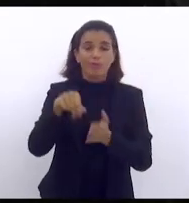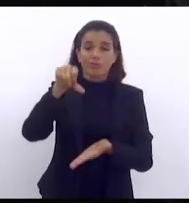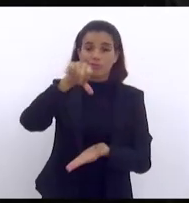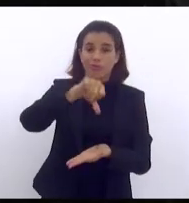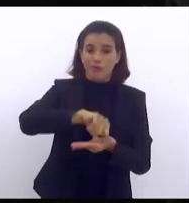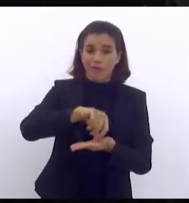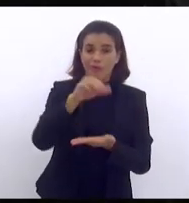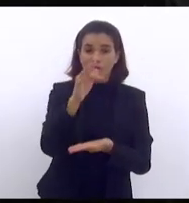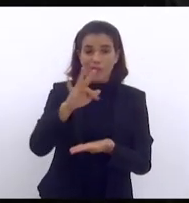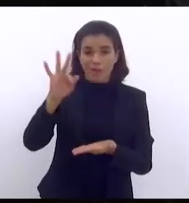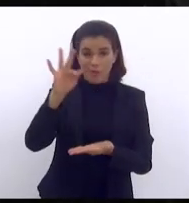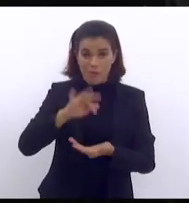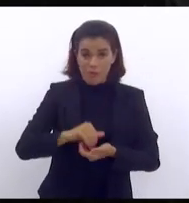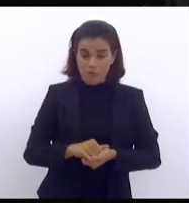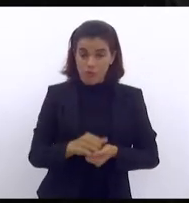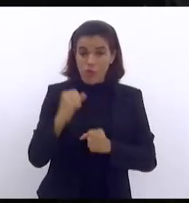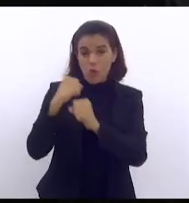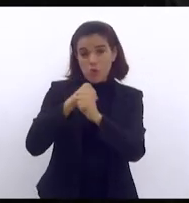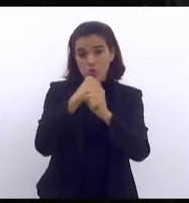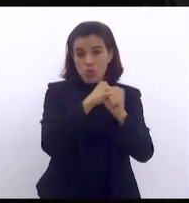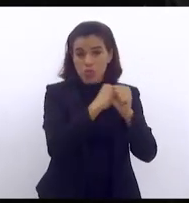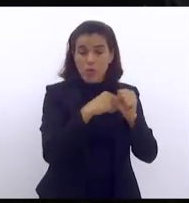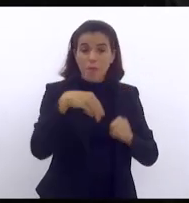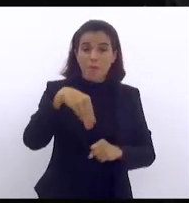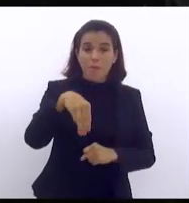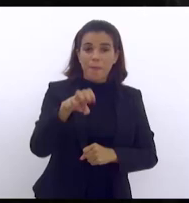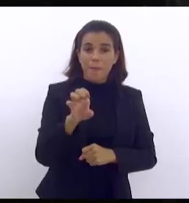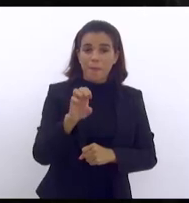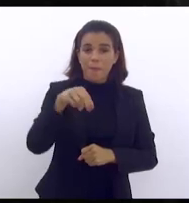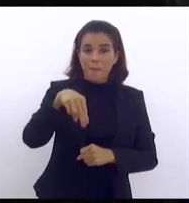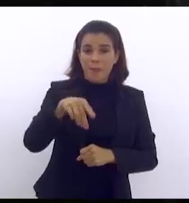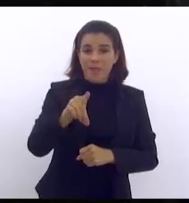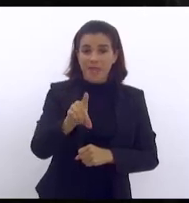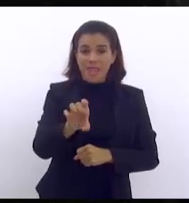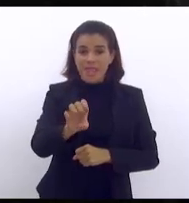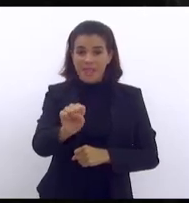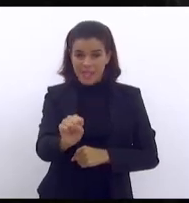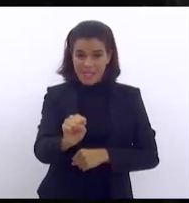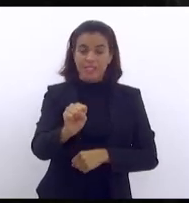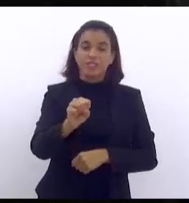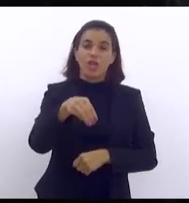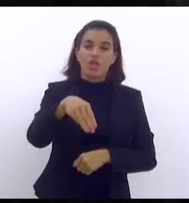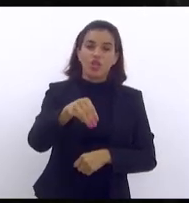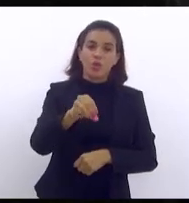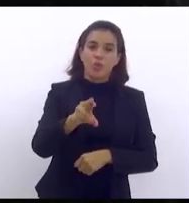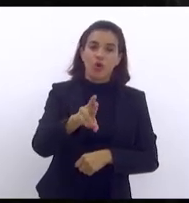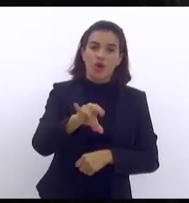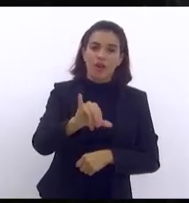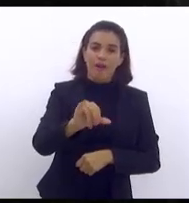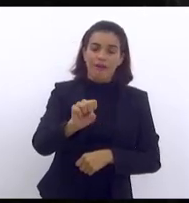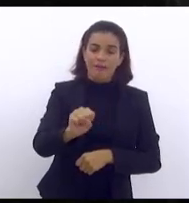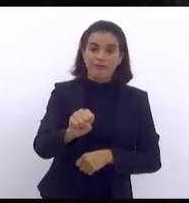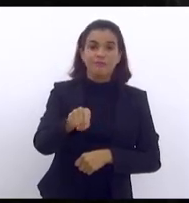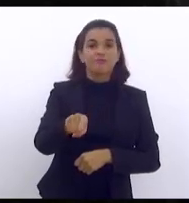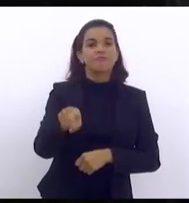Mendes de Moraes para a Copa do Mundo de 1950 que nós perdemos deputado Ratinho